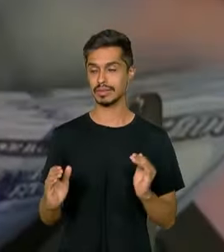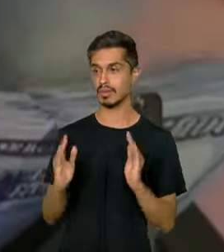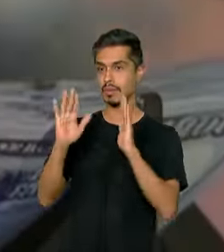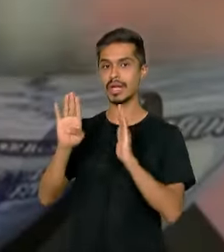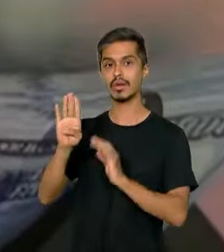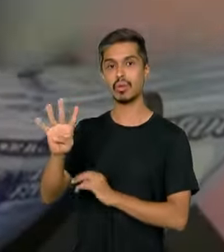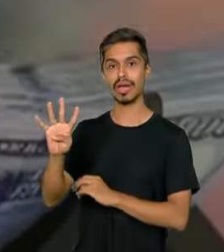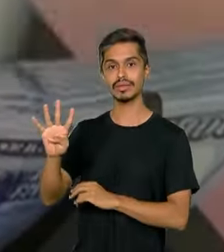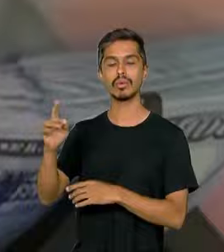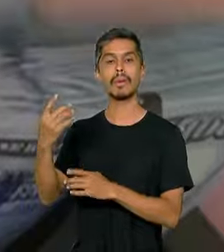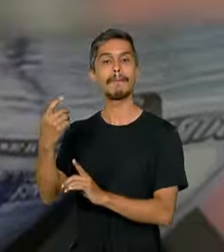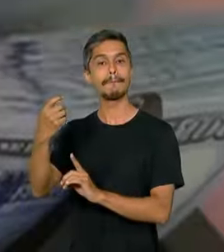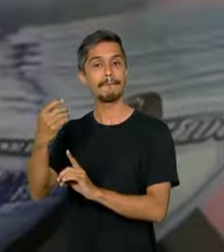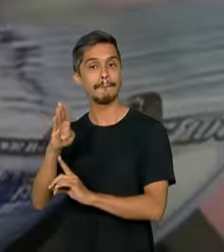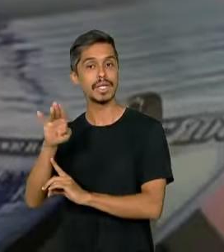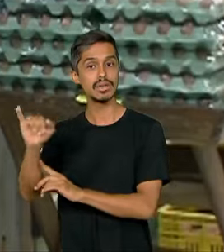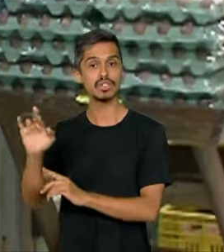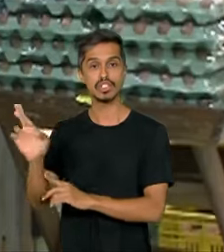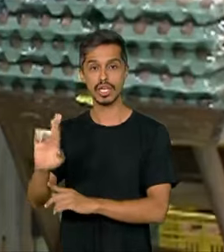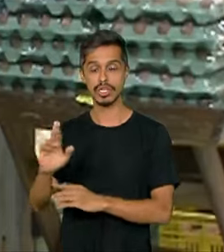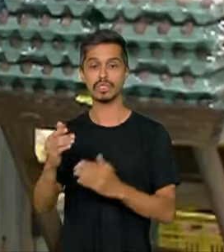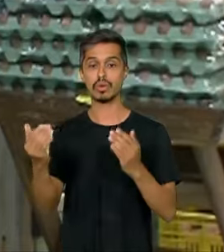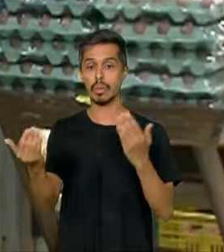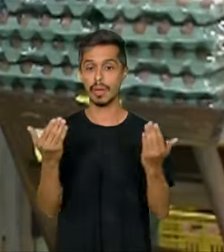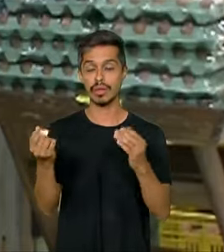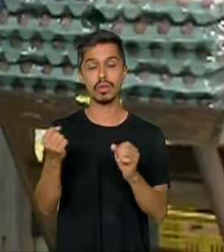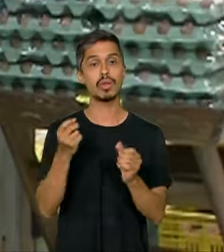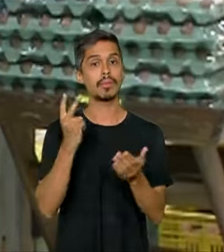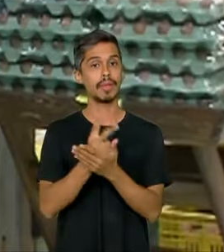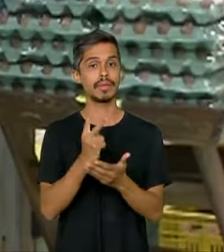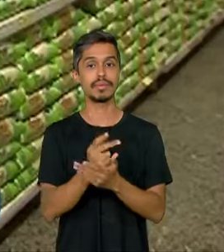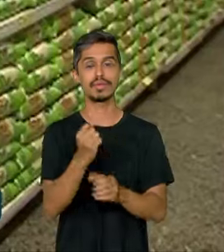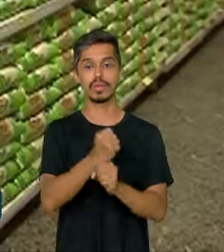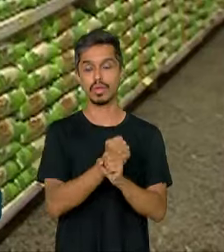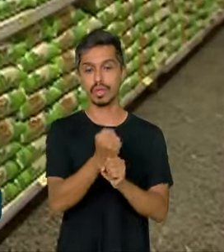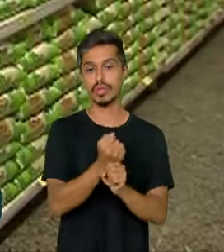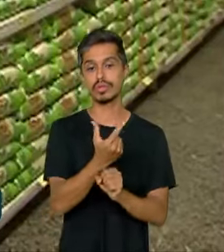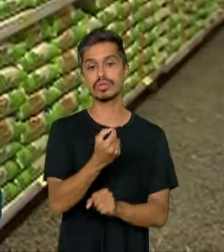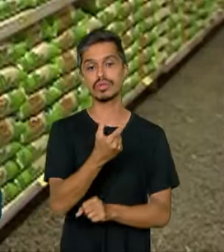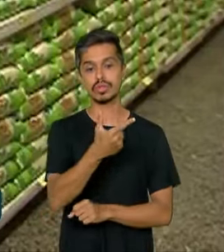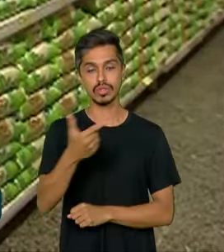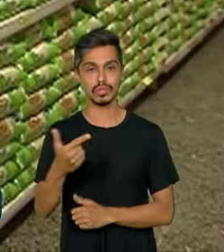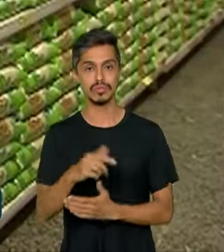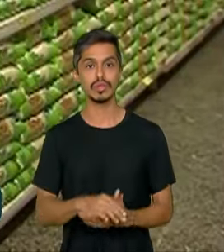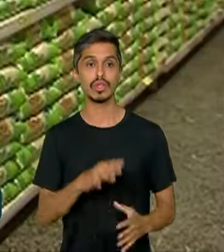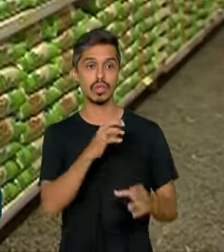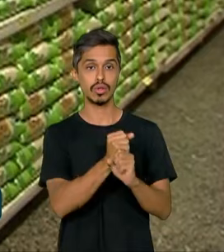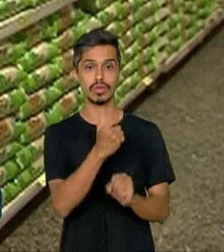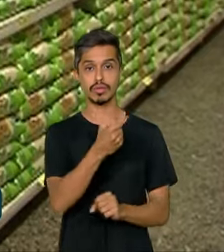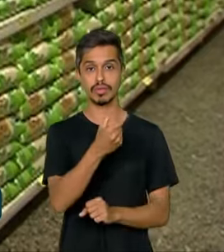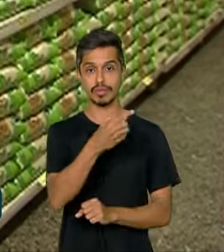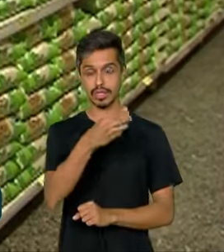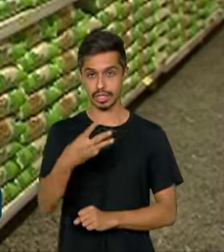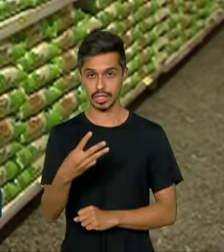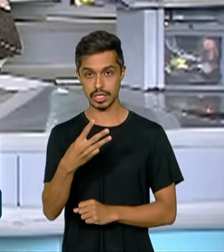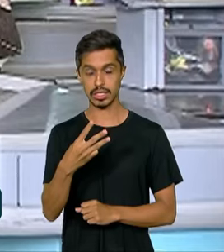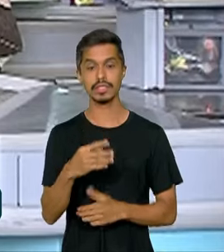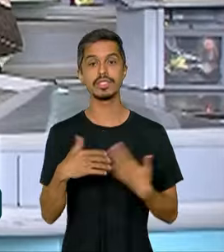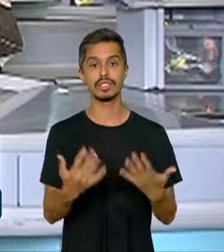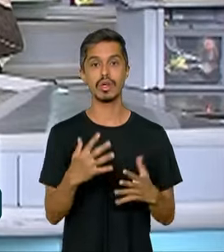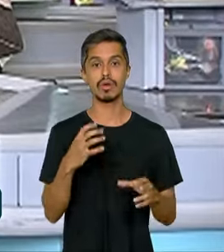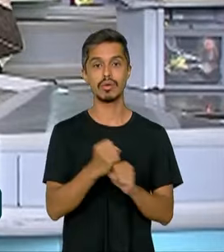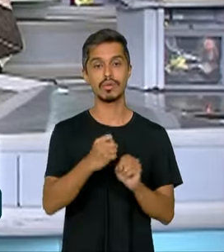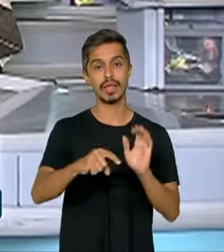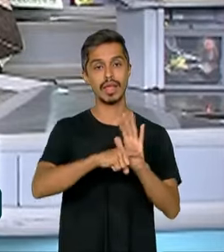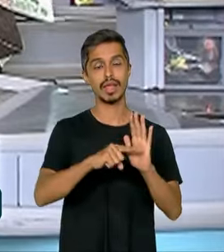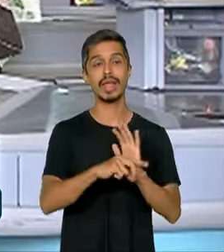bilhões de reais em relação ao mesmo mês de 2022. No acumulado de 2023, o saldo negativo